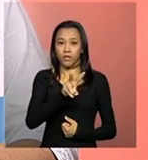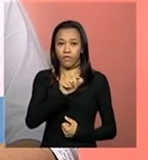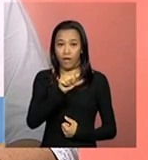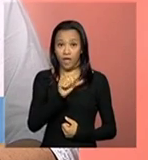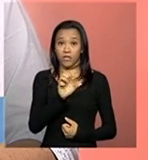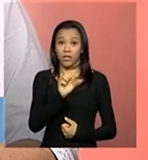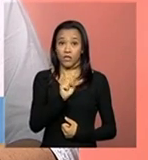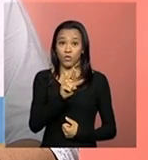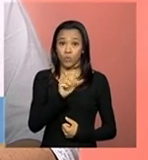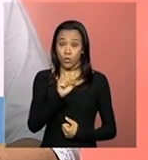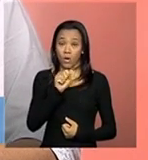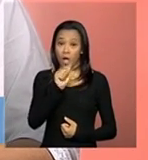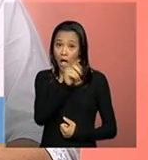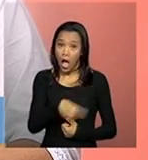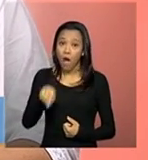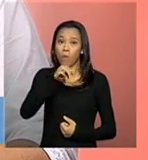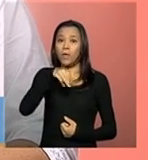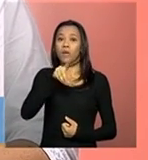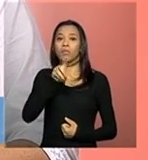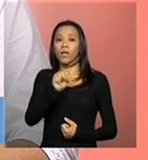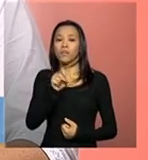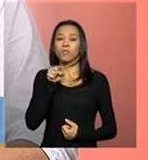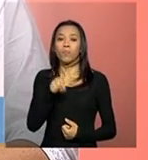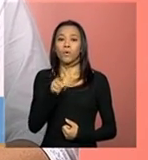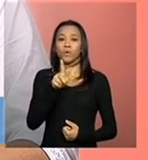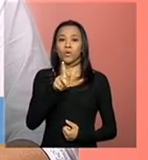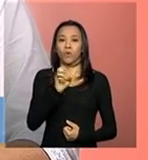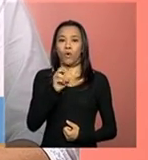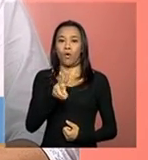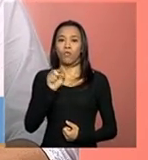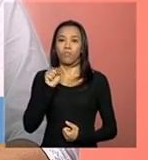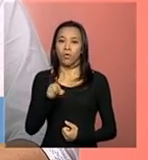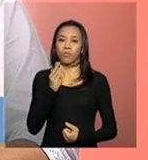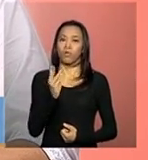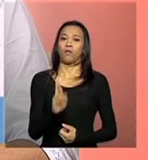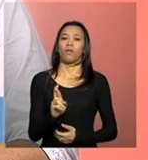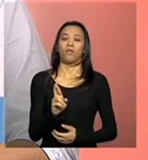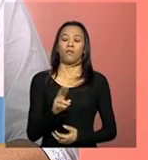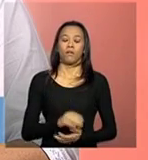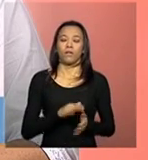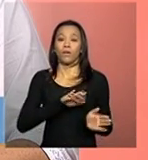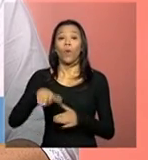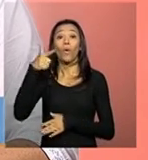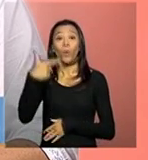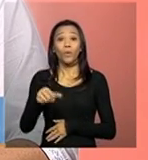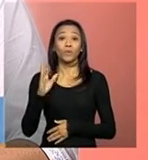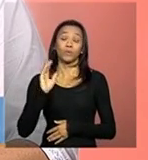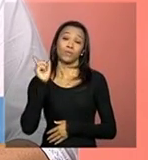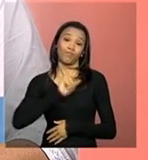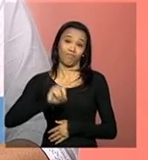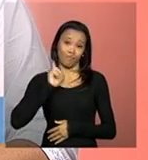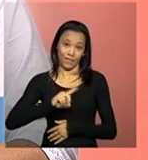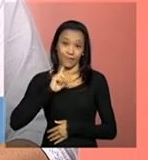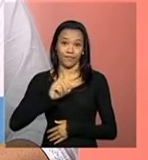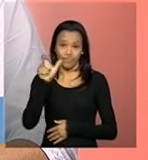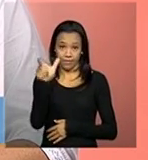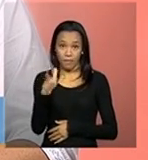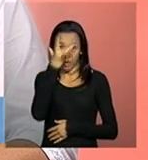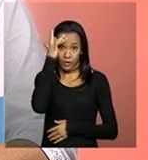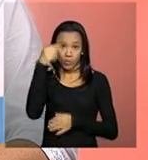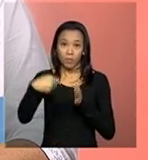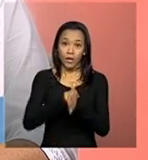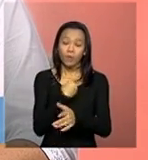mds.gov.br. Luciano Ferreira da Silva de Paracatu, Minas Gerais, ele é da Secretaria